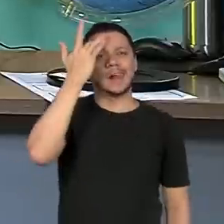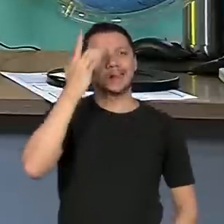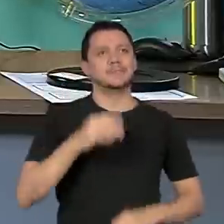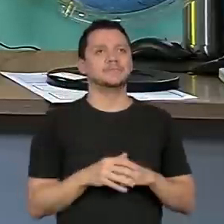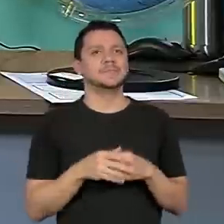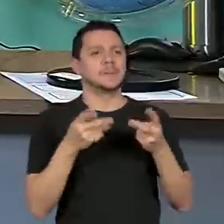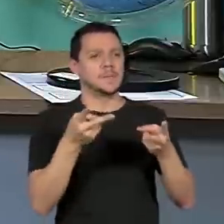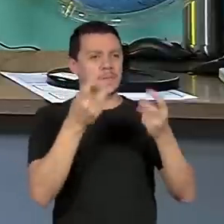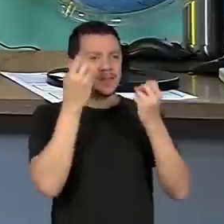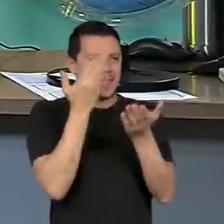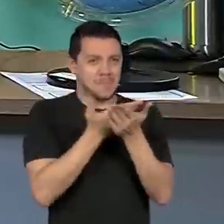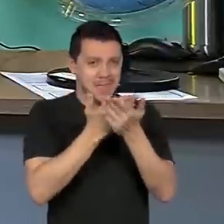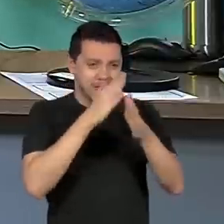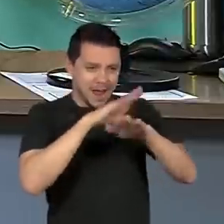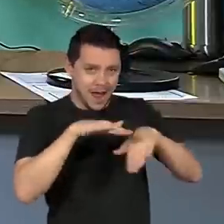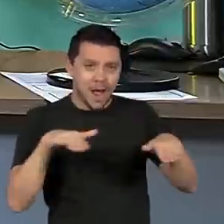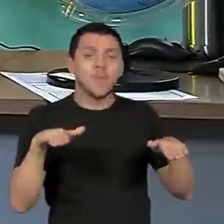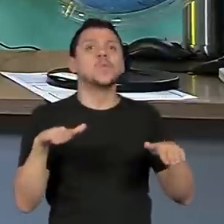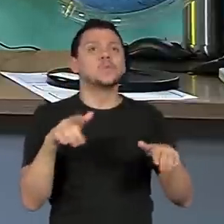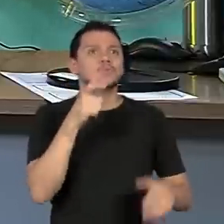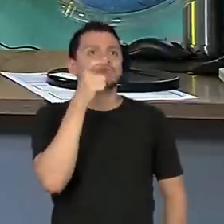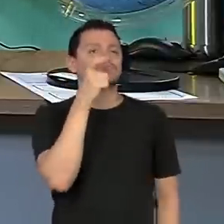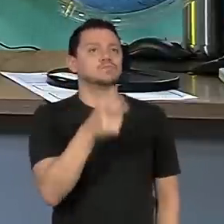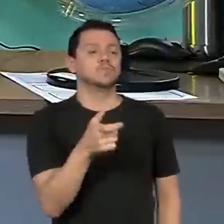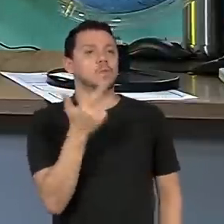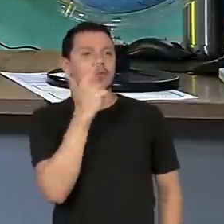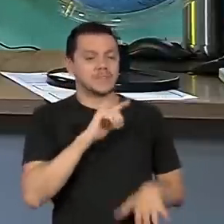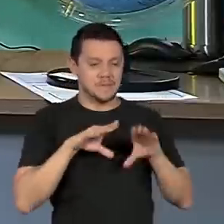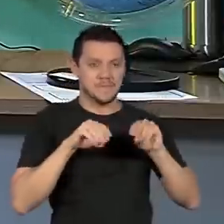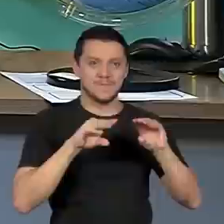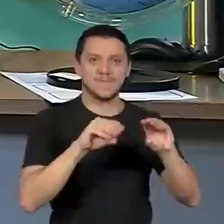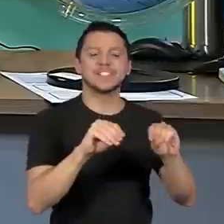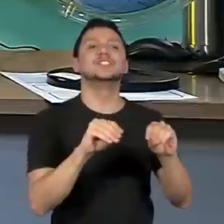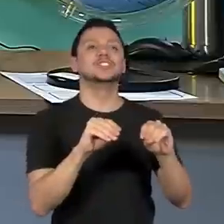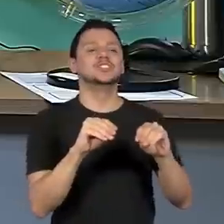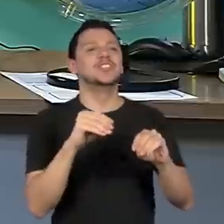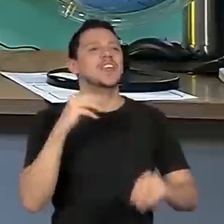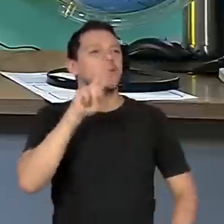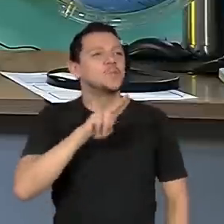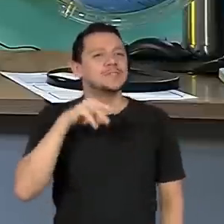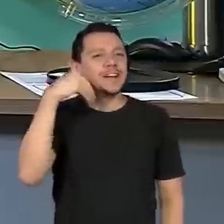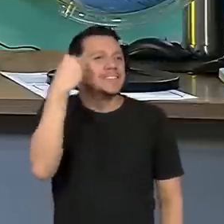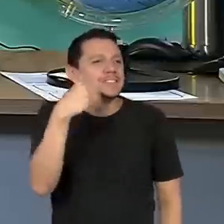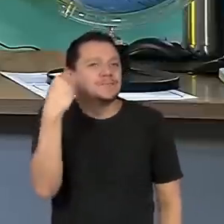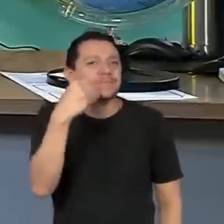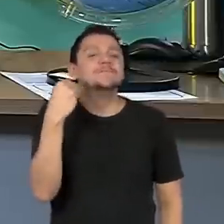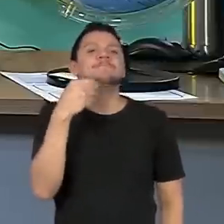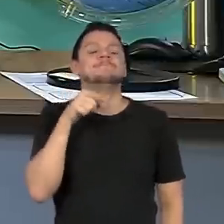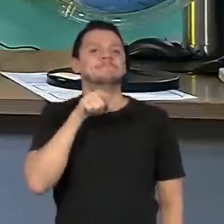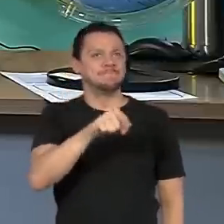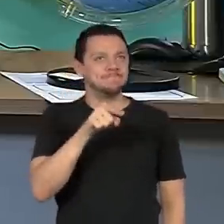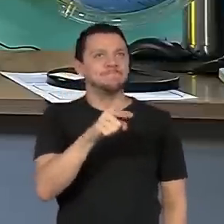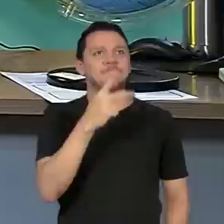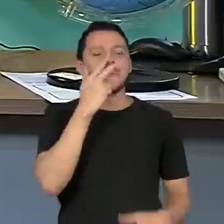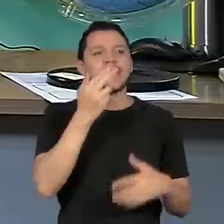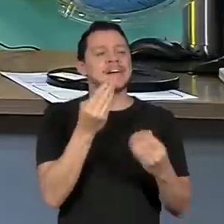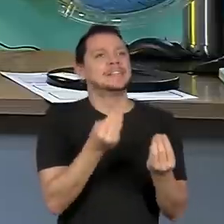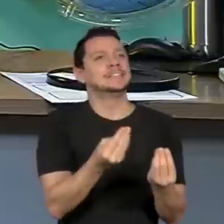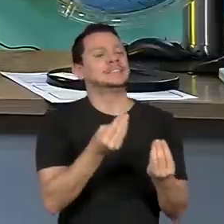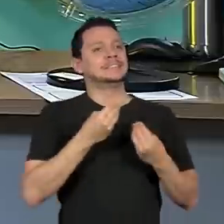interessados, né, e ter como tocar esse material, como vivenciar, né, e isso, eu acho que traz mais